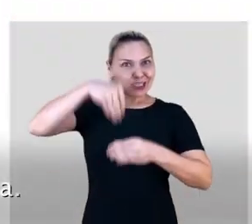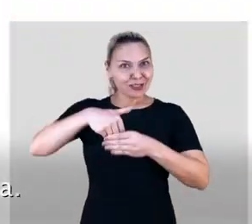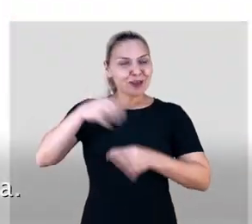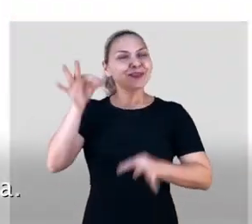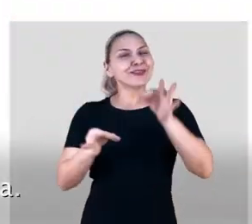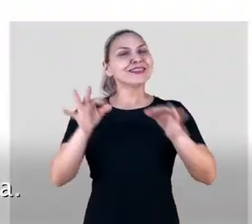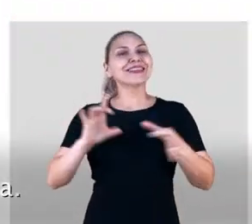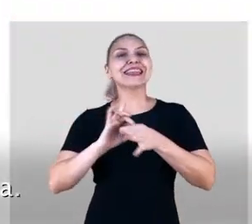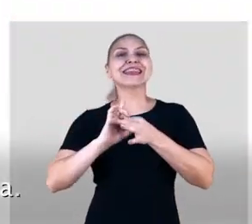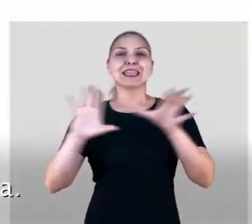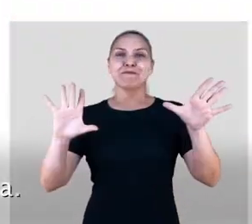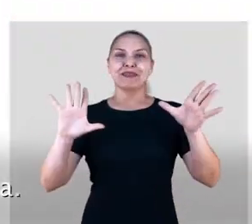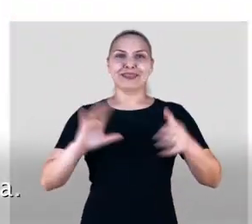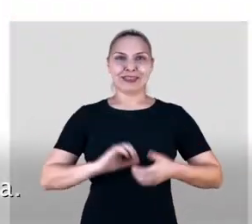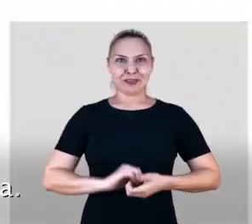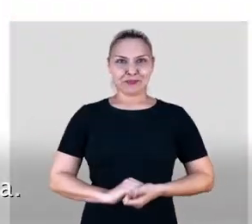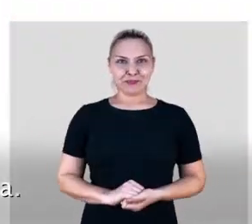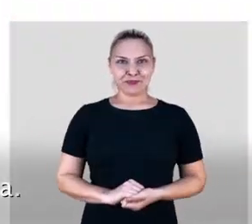Eleitoral, a justiça da democracia.